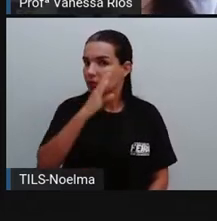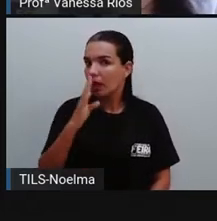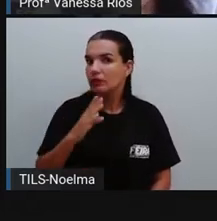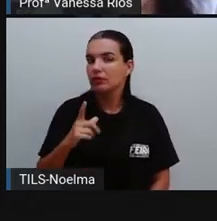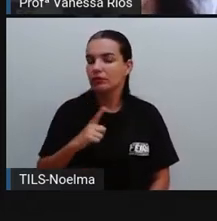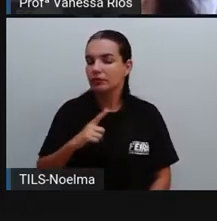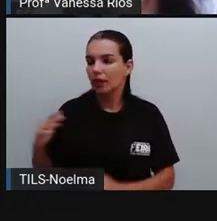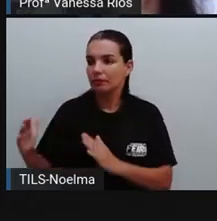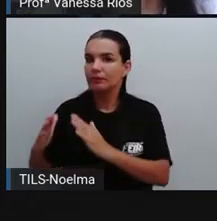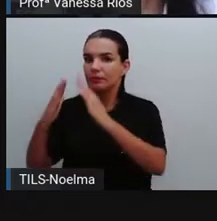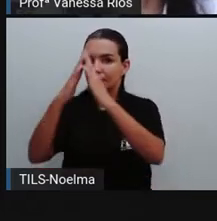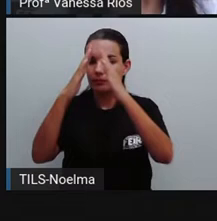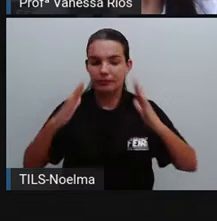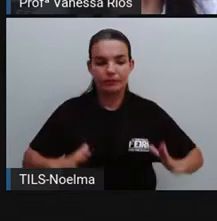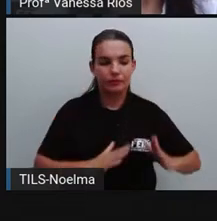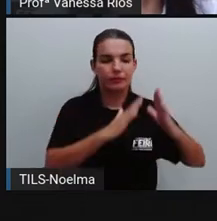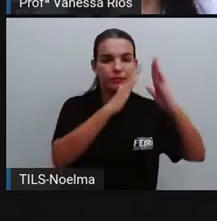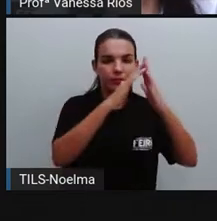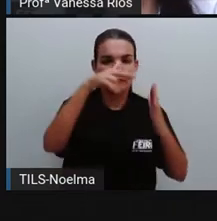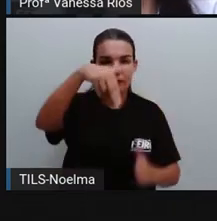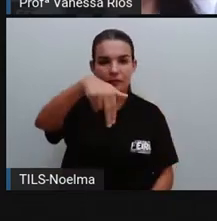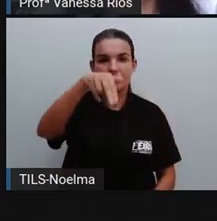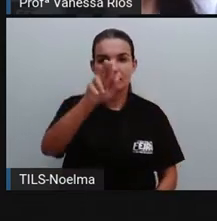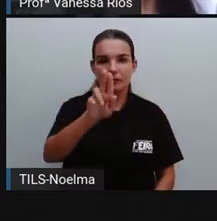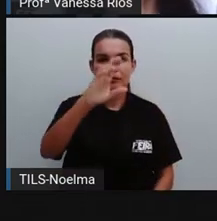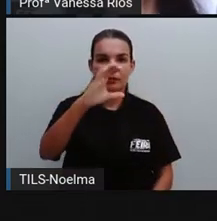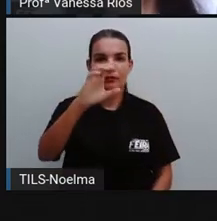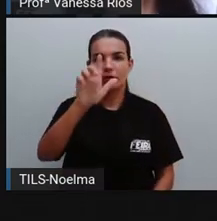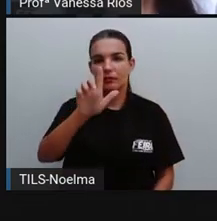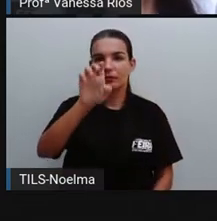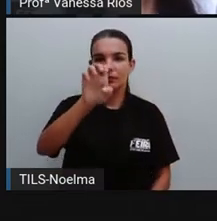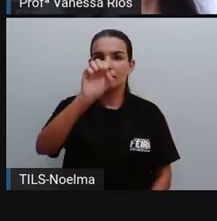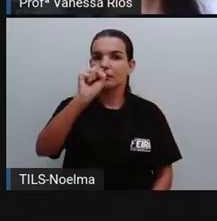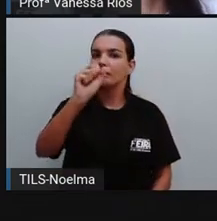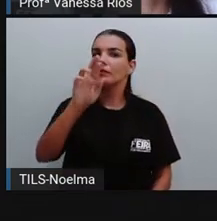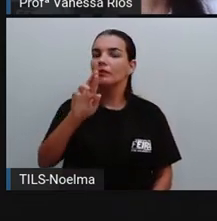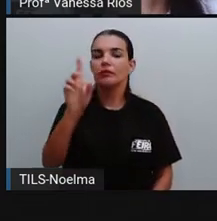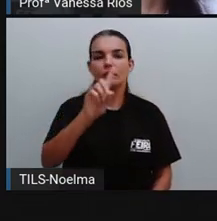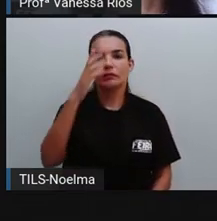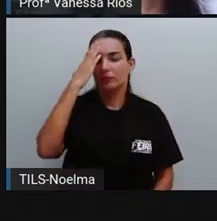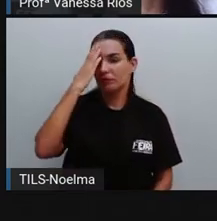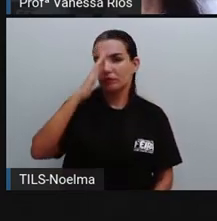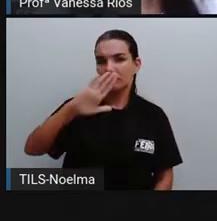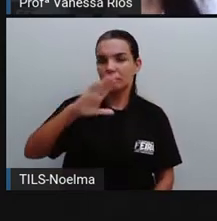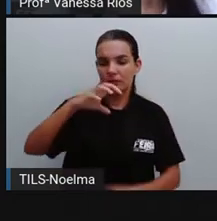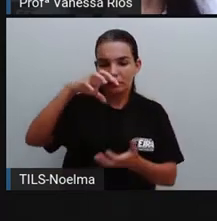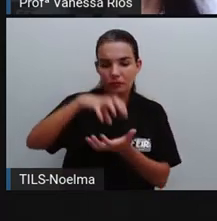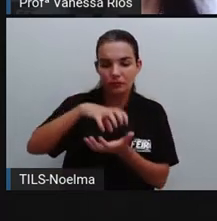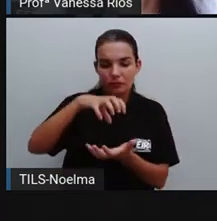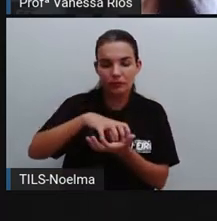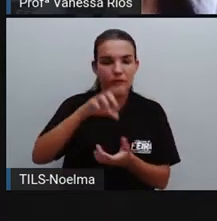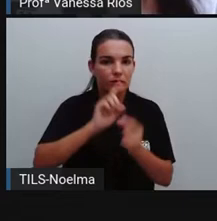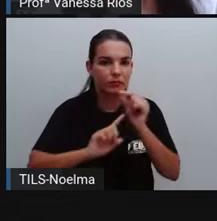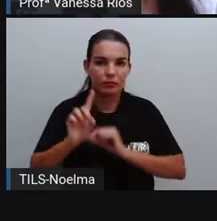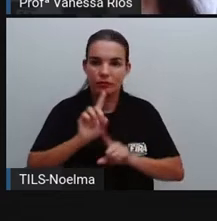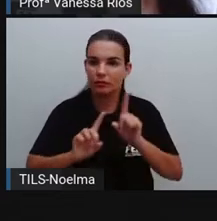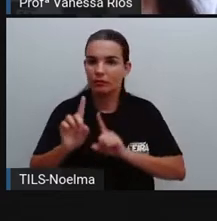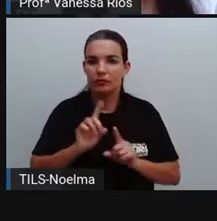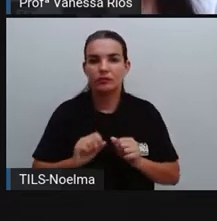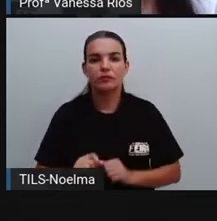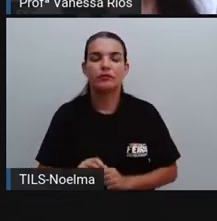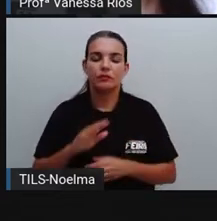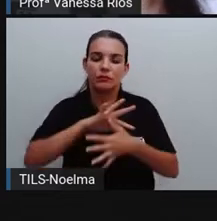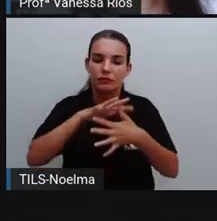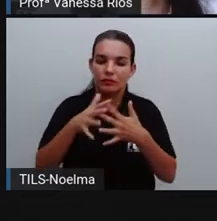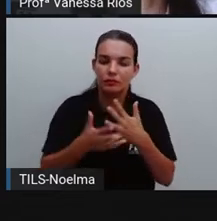usinas nucleares, não tem nesse tipo de energia a sua principal fonte nas diversas utilizações da